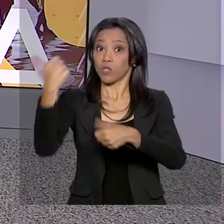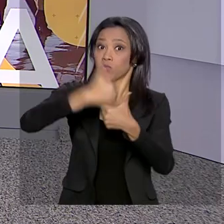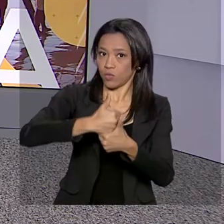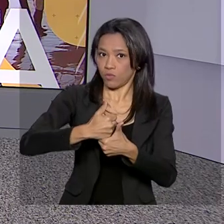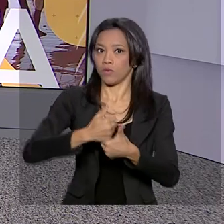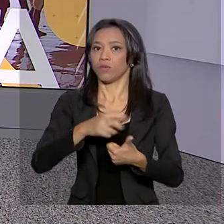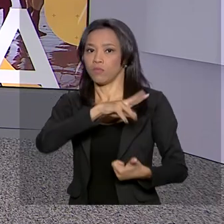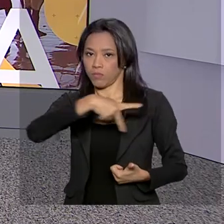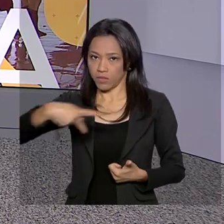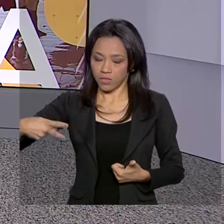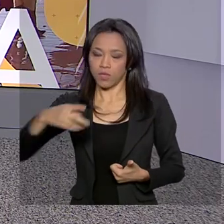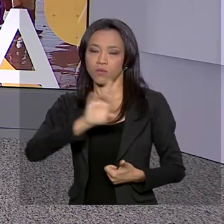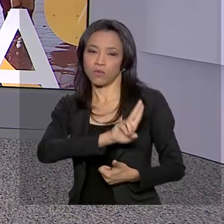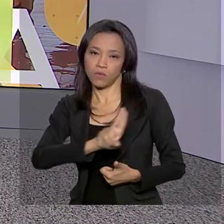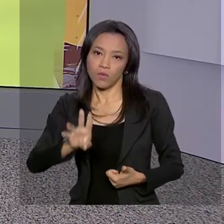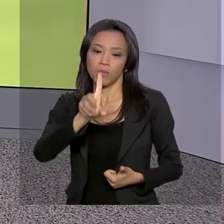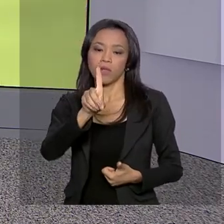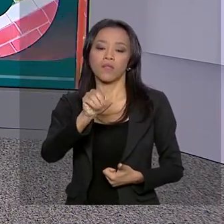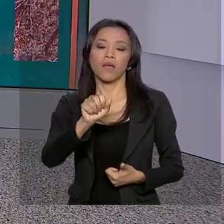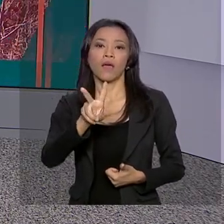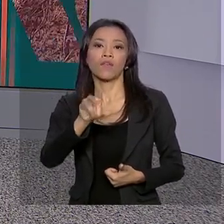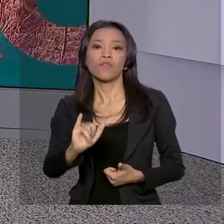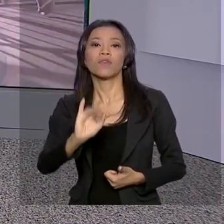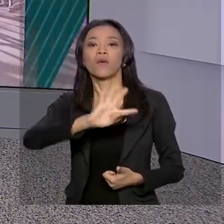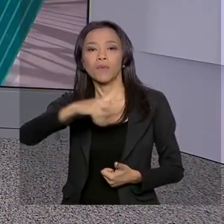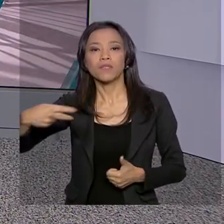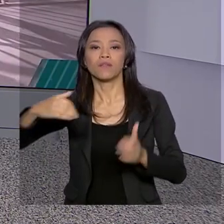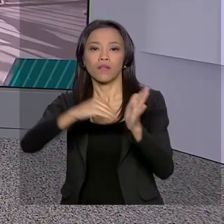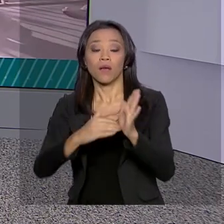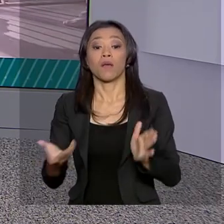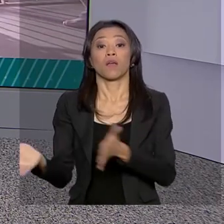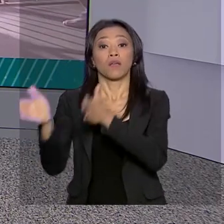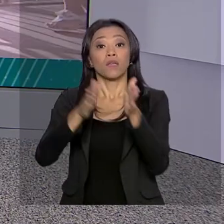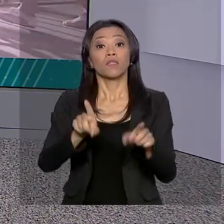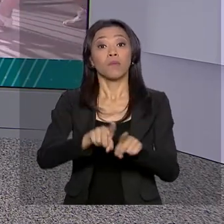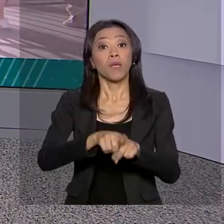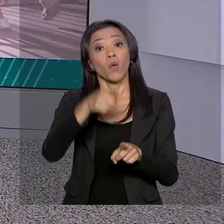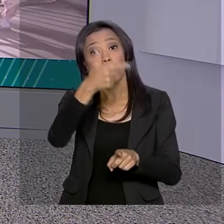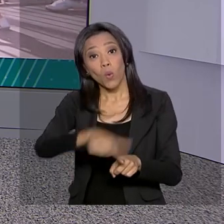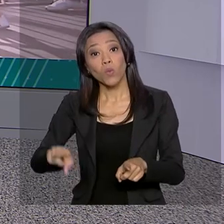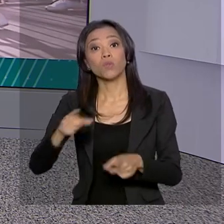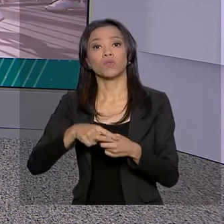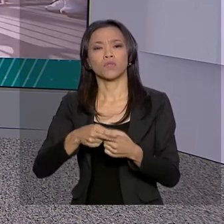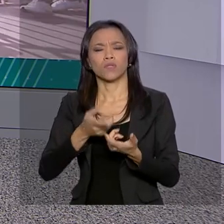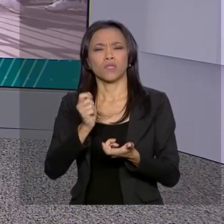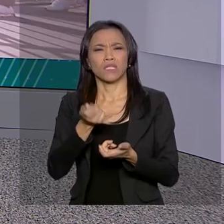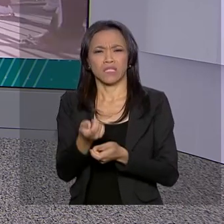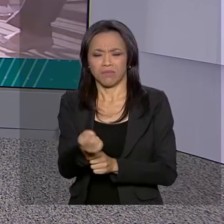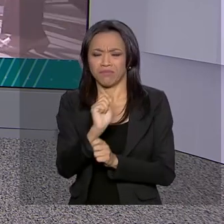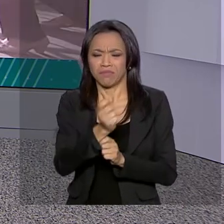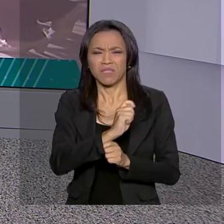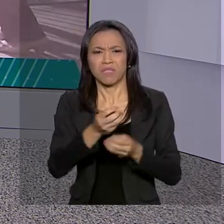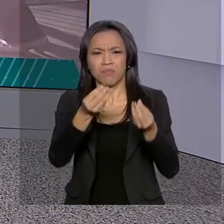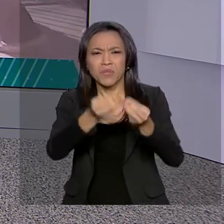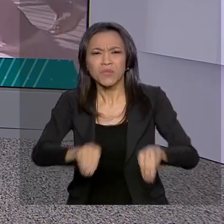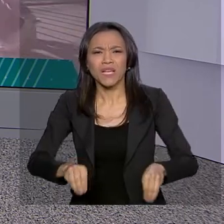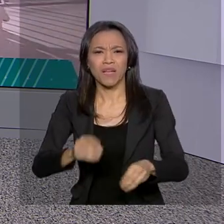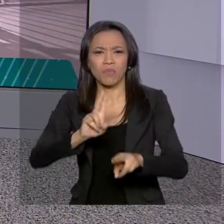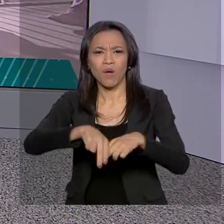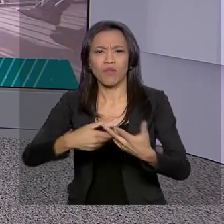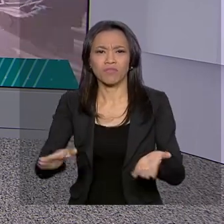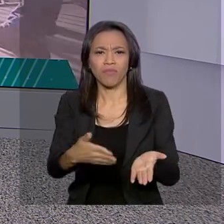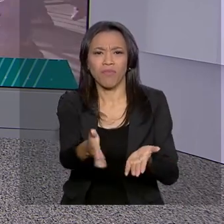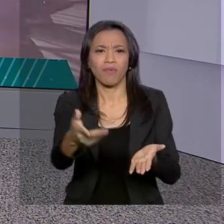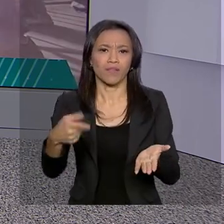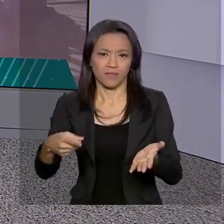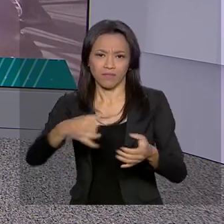O governo federal vai destinar dinheiro para ajudar prefeituras e pescadores prejudicados com as manchas de óleo que atingiram o litoral nordestino. Confira os